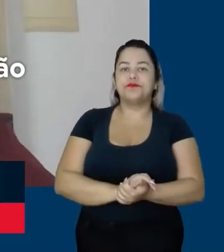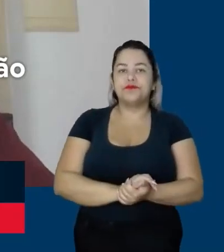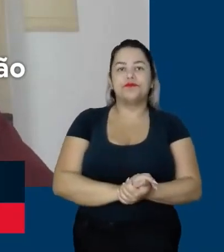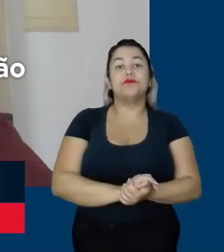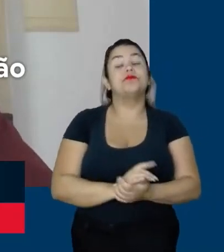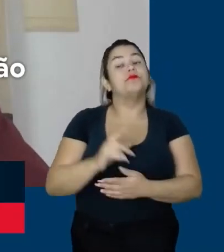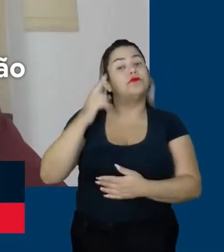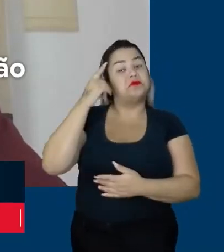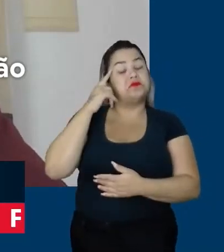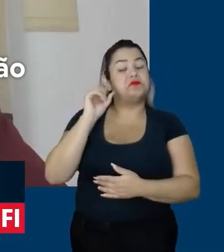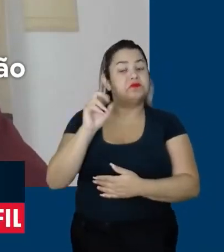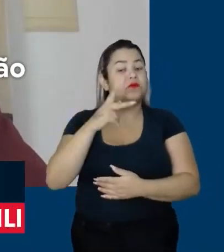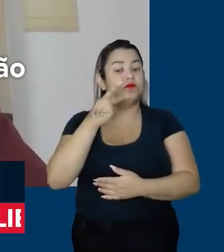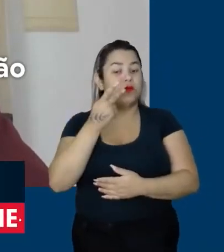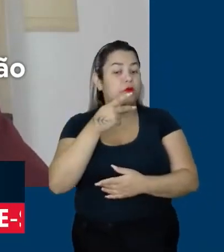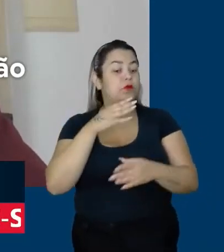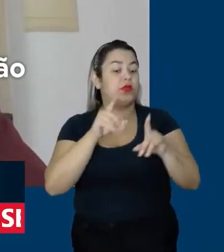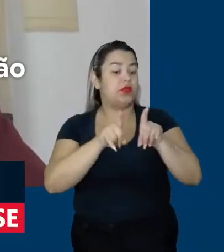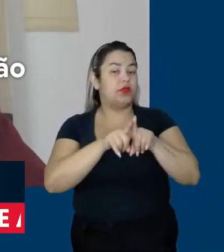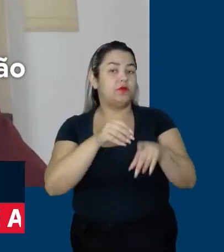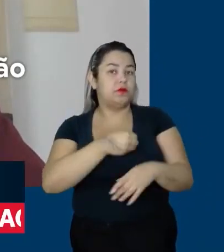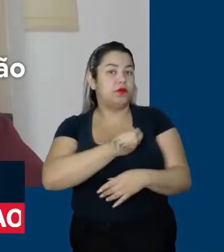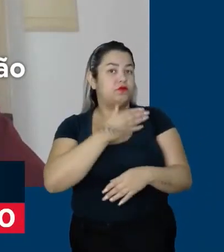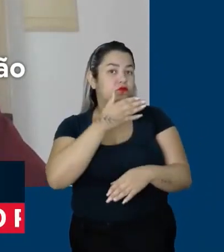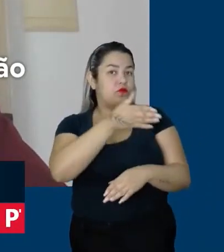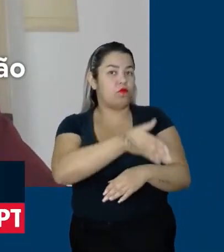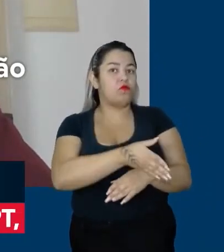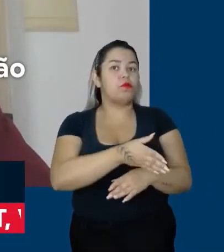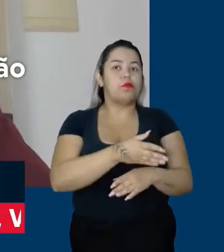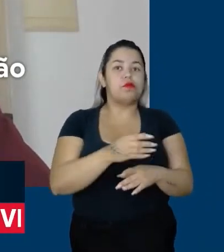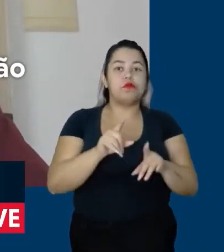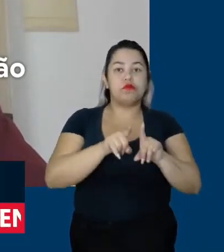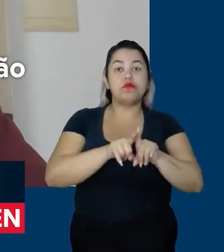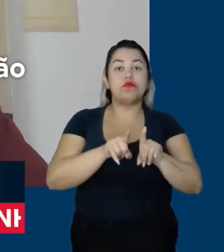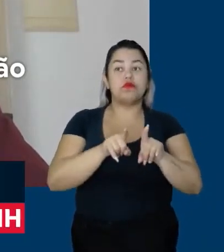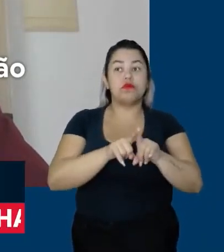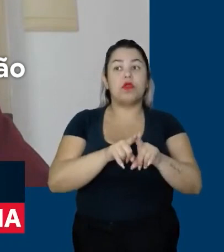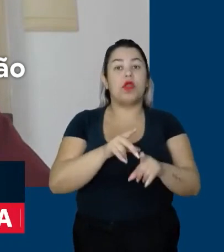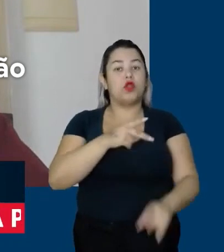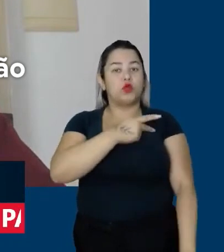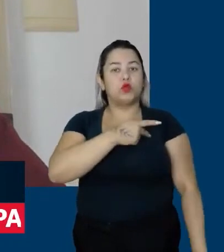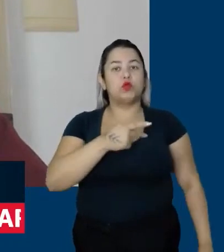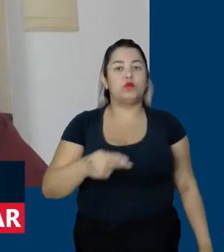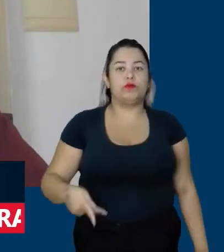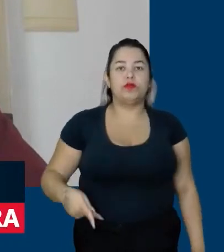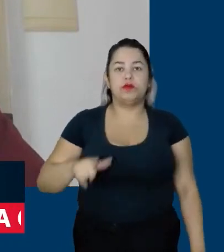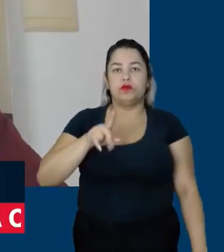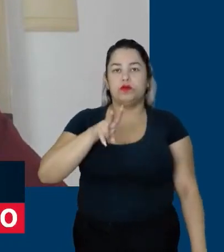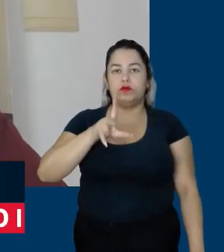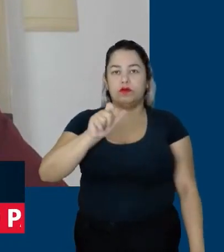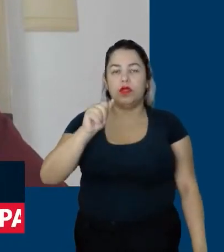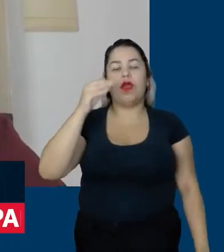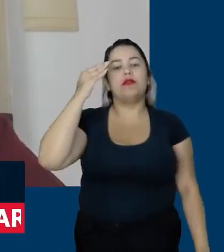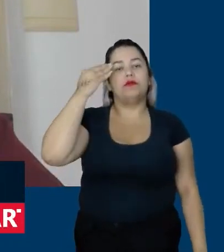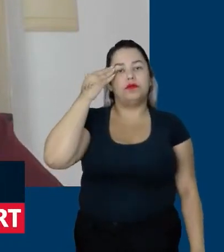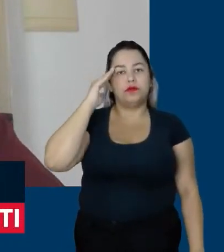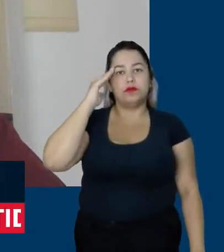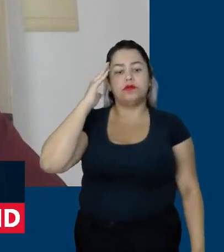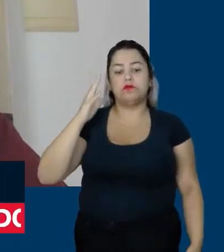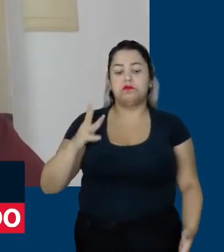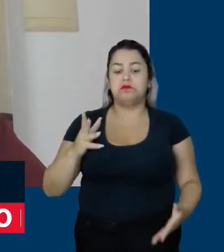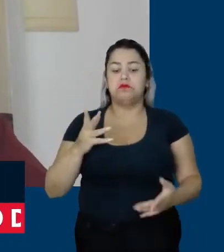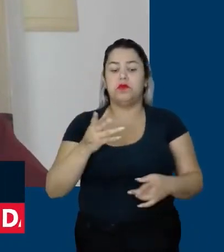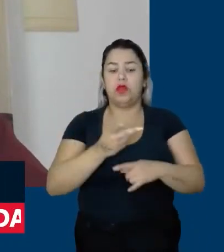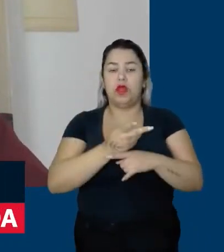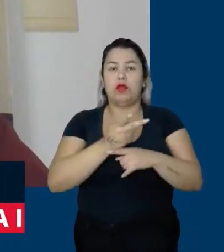Pensar e falar sobre a questão da participação social no governo do presidente Lula é compreender o resgate